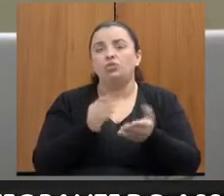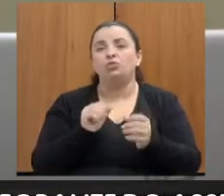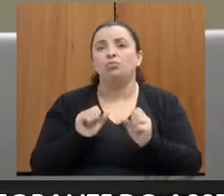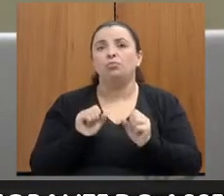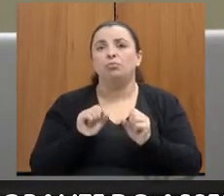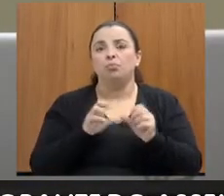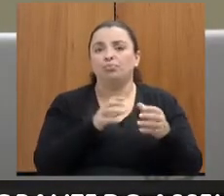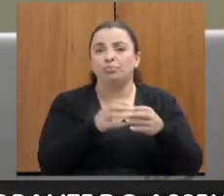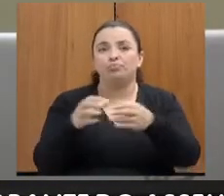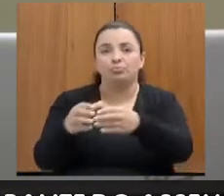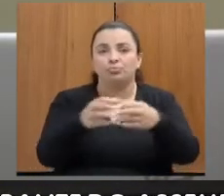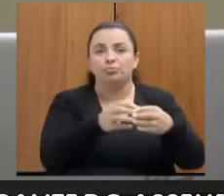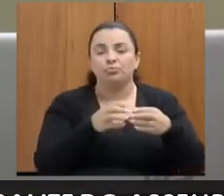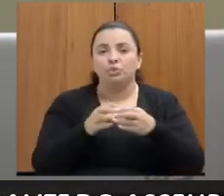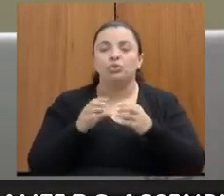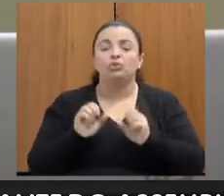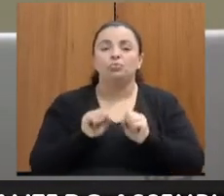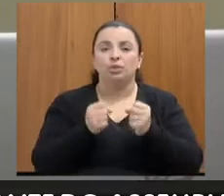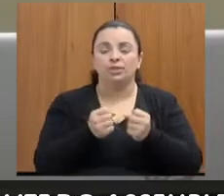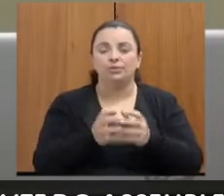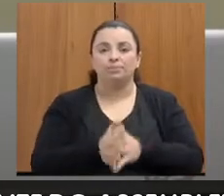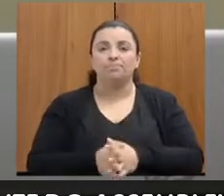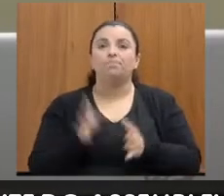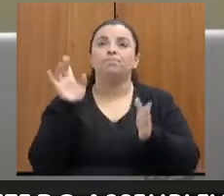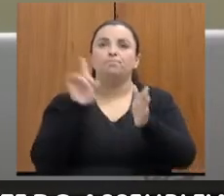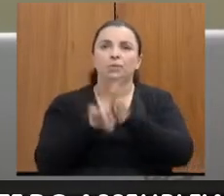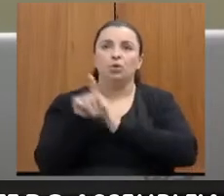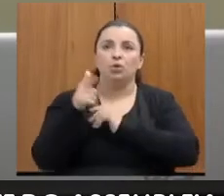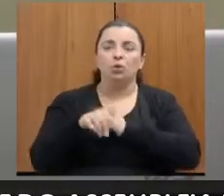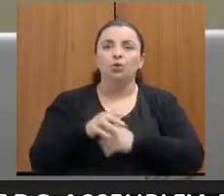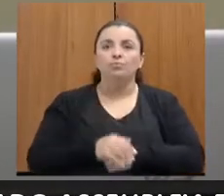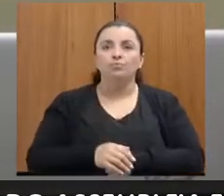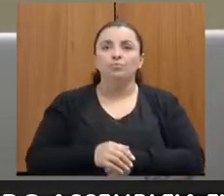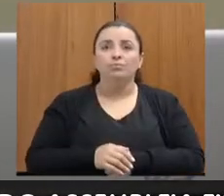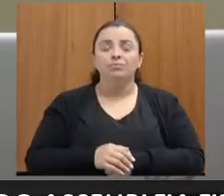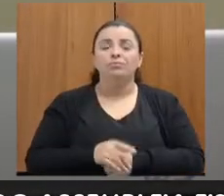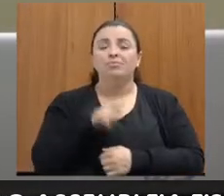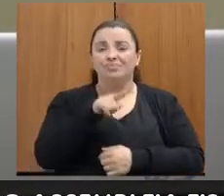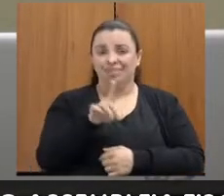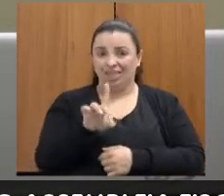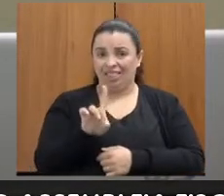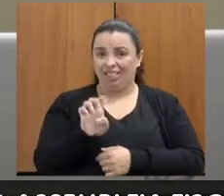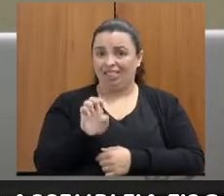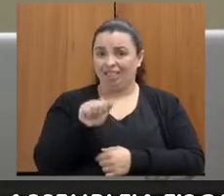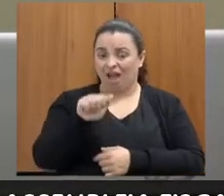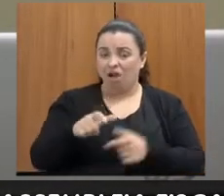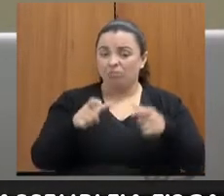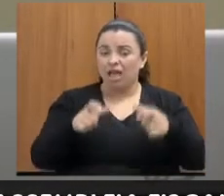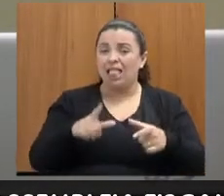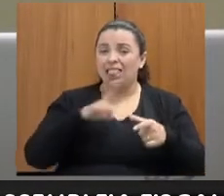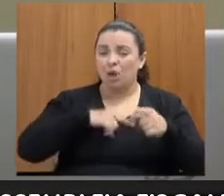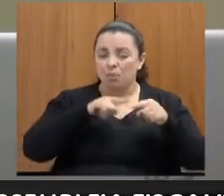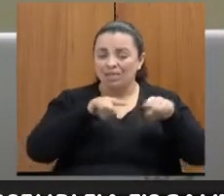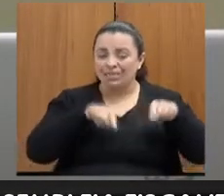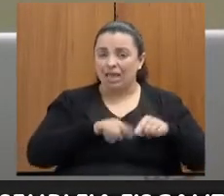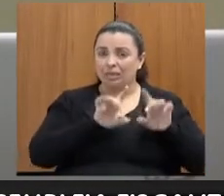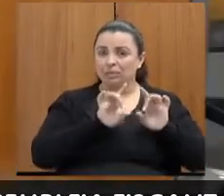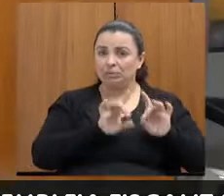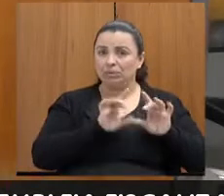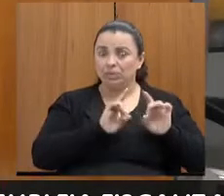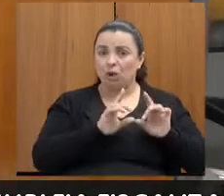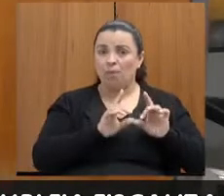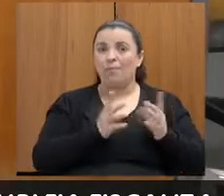Próxima pergunta. Na DEAM, há uma sala especial, separada, específica para atendimento e acolhimento das mulheres?